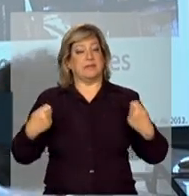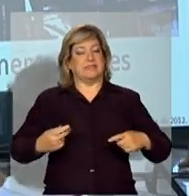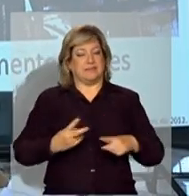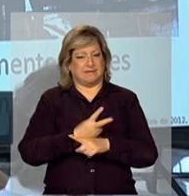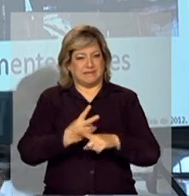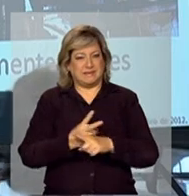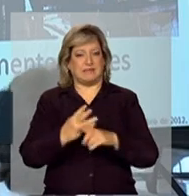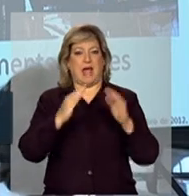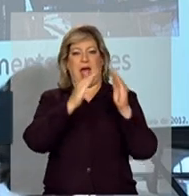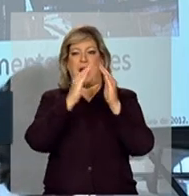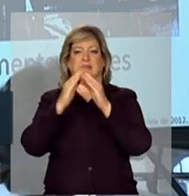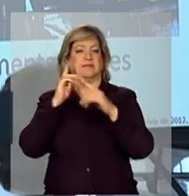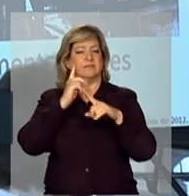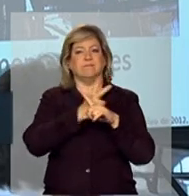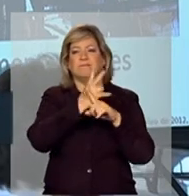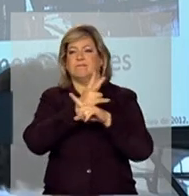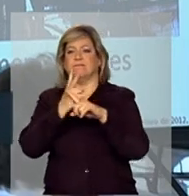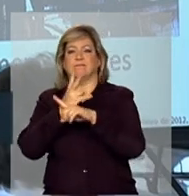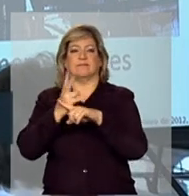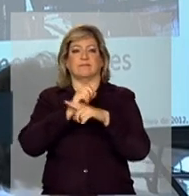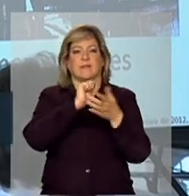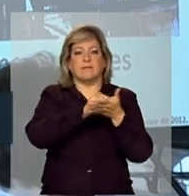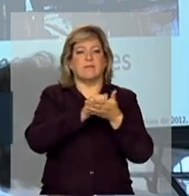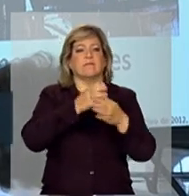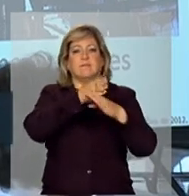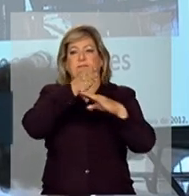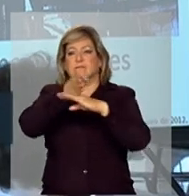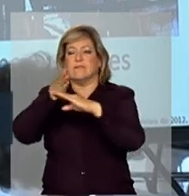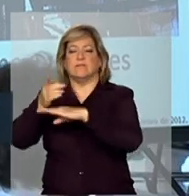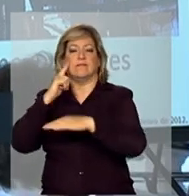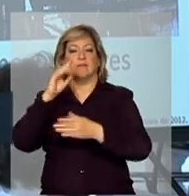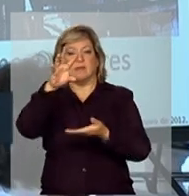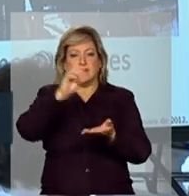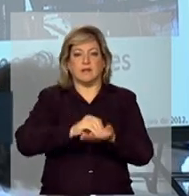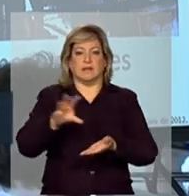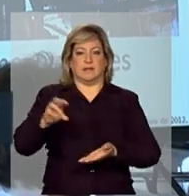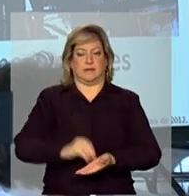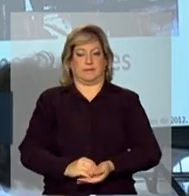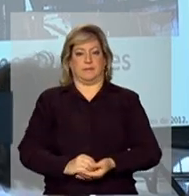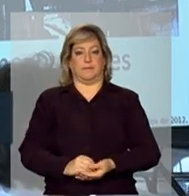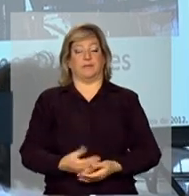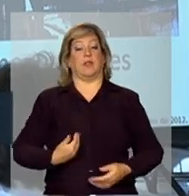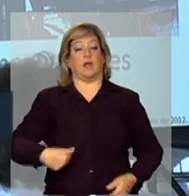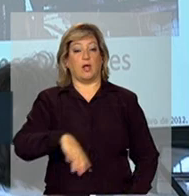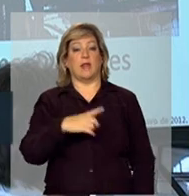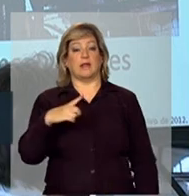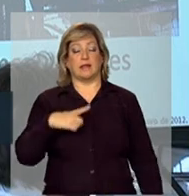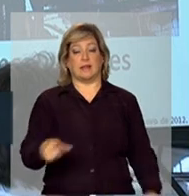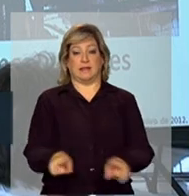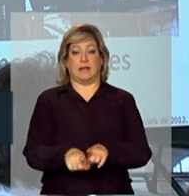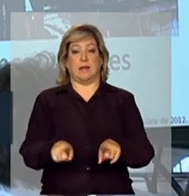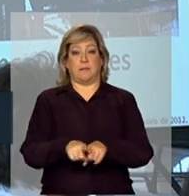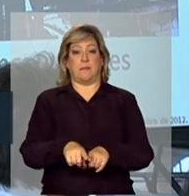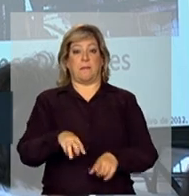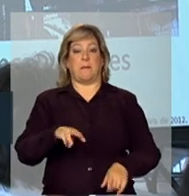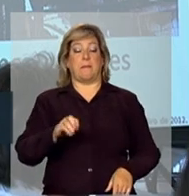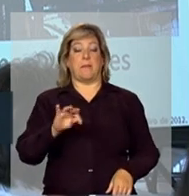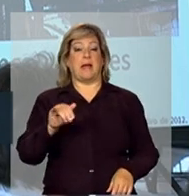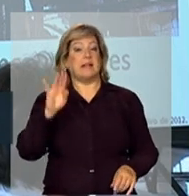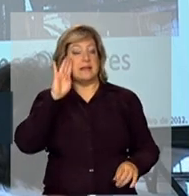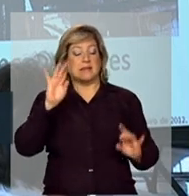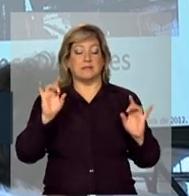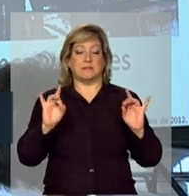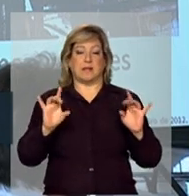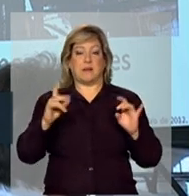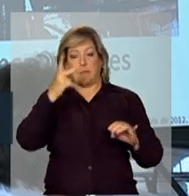temos uma estratégia geral que vem sendo desenvolvida e temos uma meta também específica para públicos específicos. Se